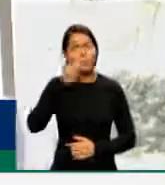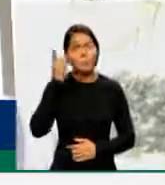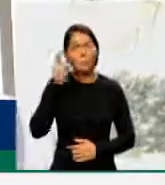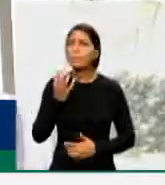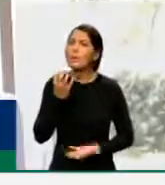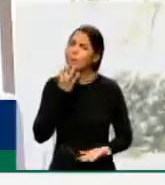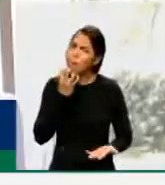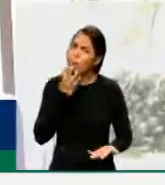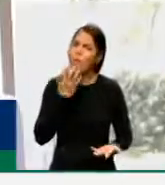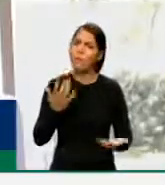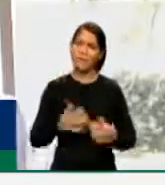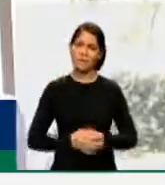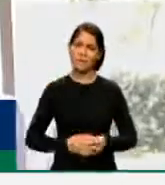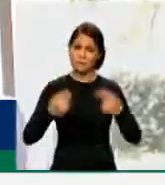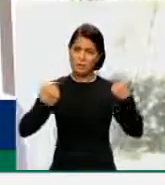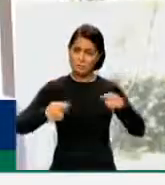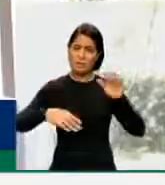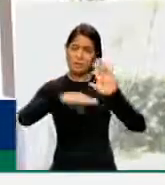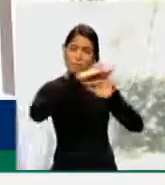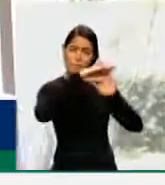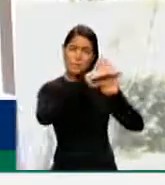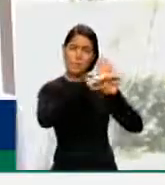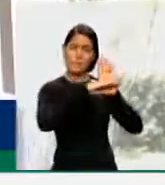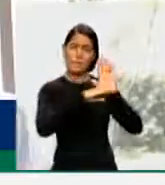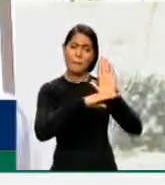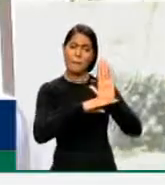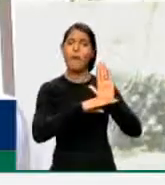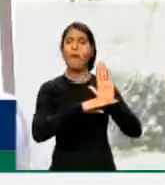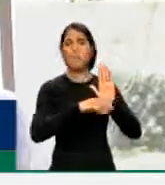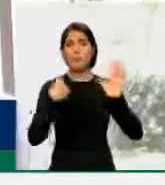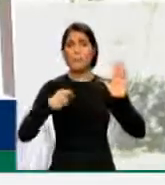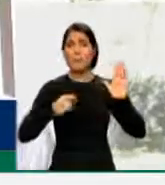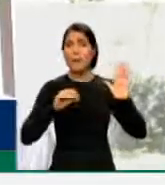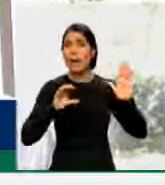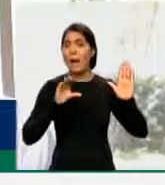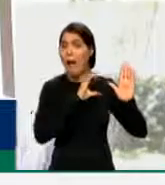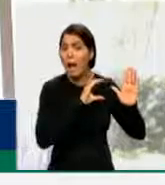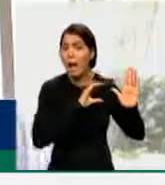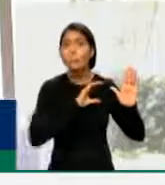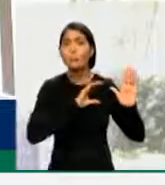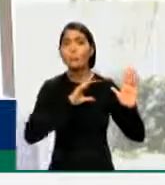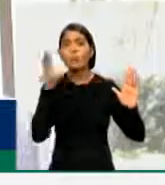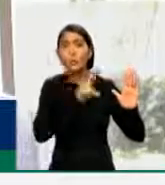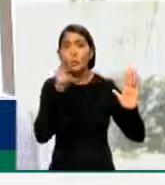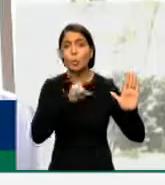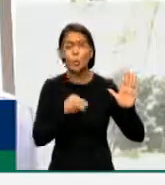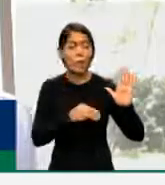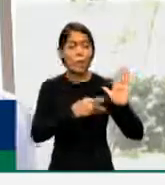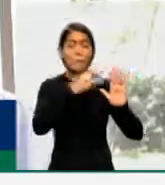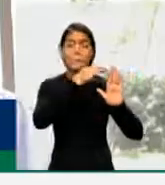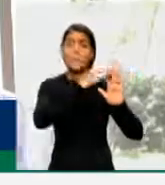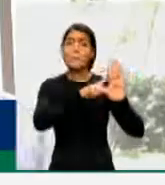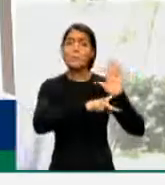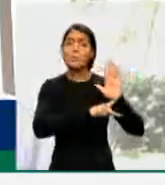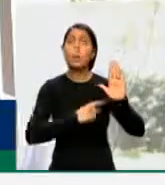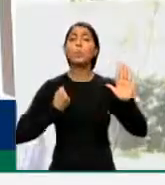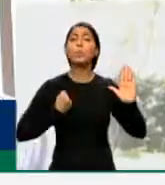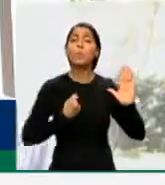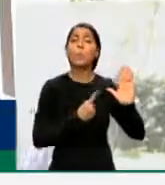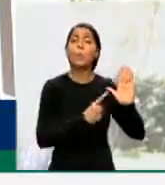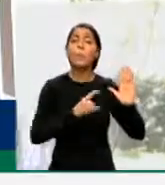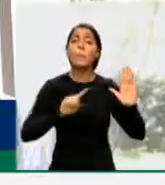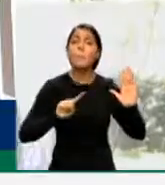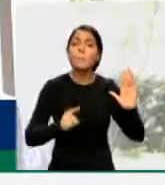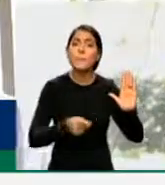paute o mais rápido possível, inclusive imediatamente, a medida provisória 1000 de 2020.